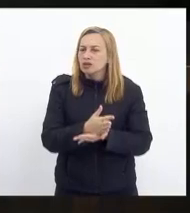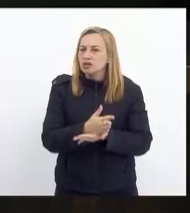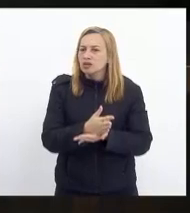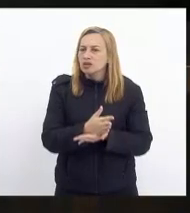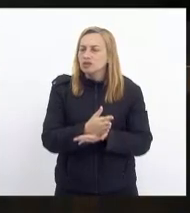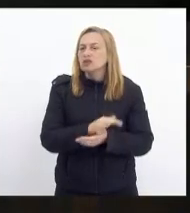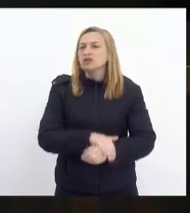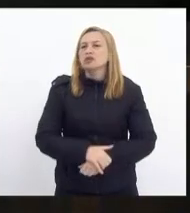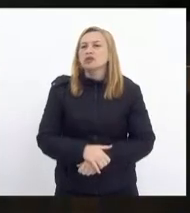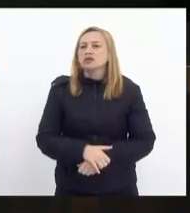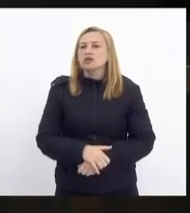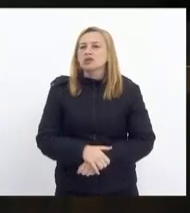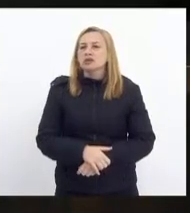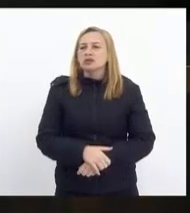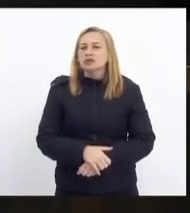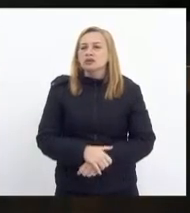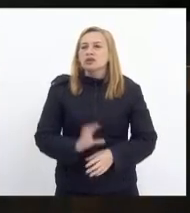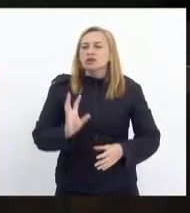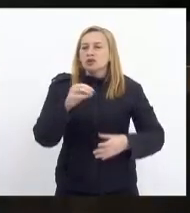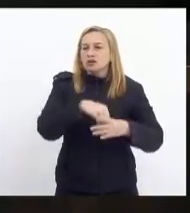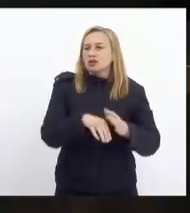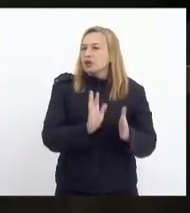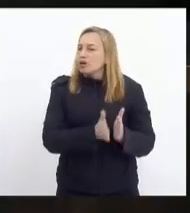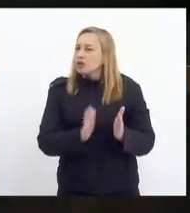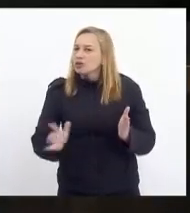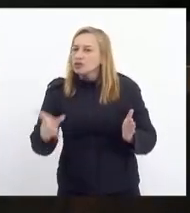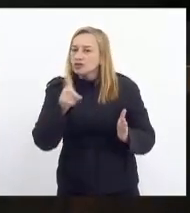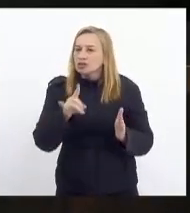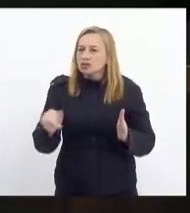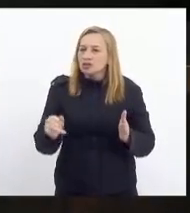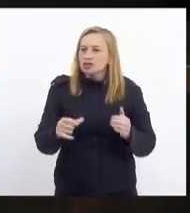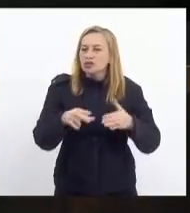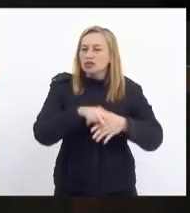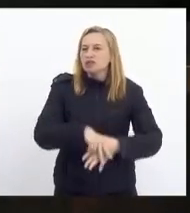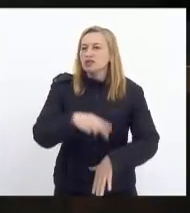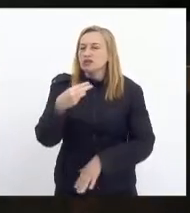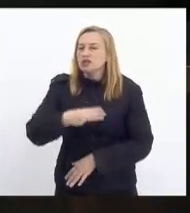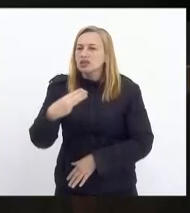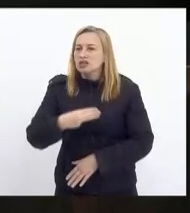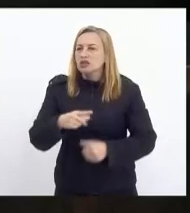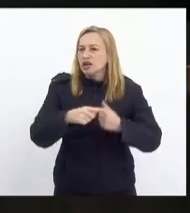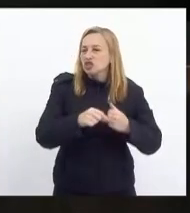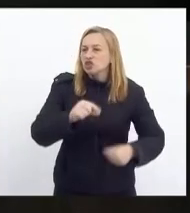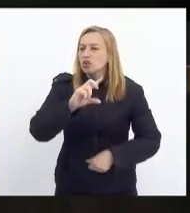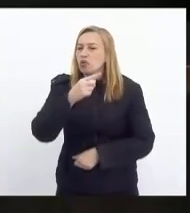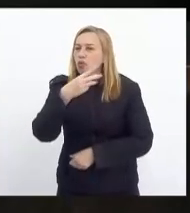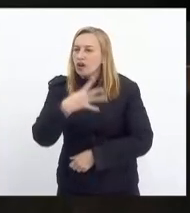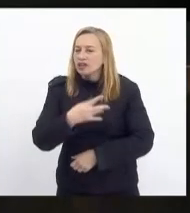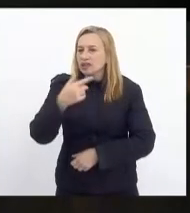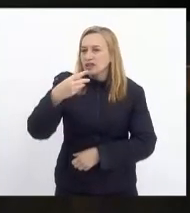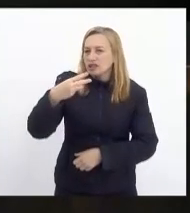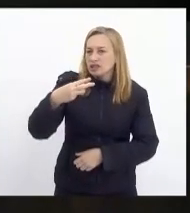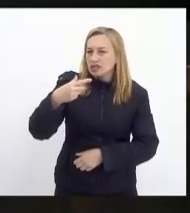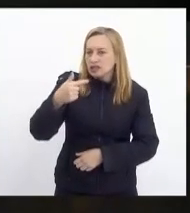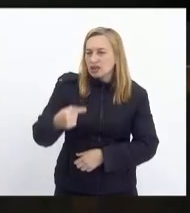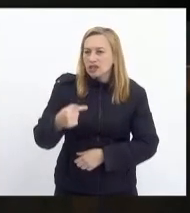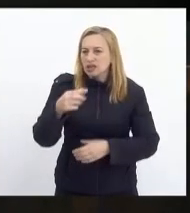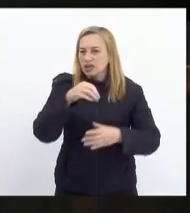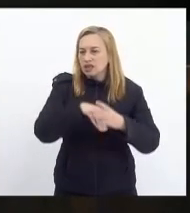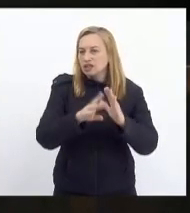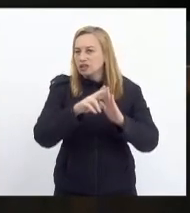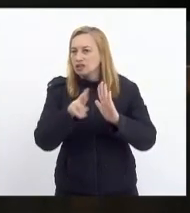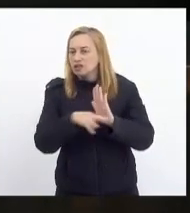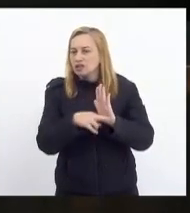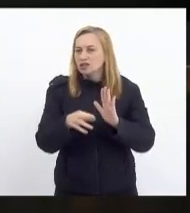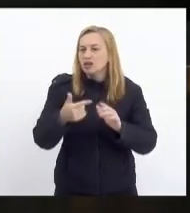a redação final. Incluído na ordem do dia, de acordo com inciso III do artigo 47 do regimento interno, em tramitação ordinária,